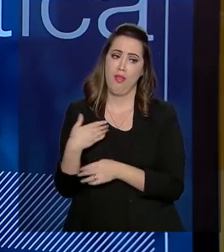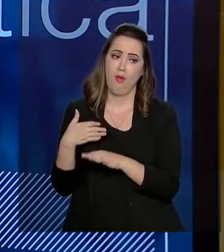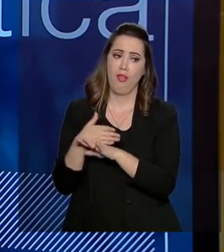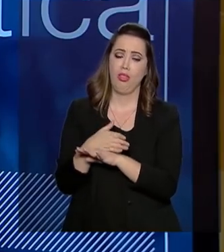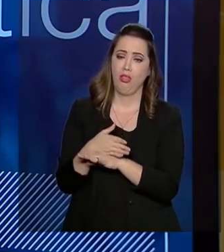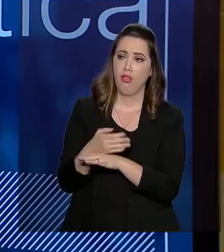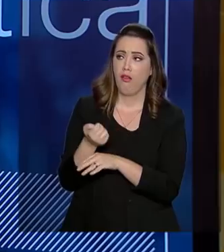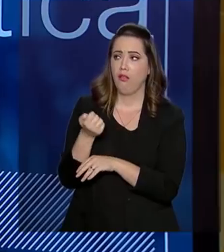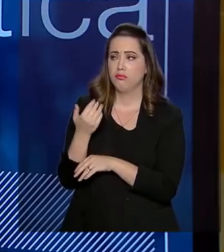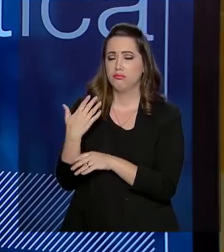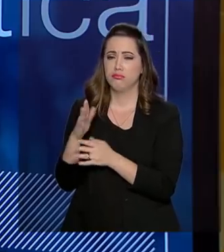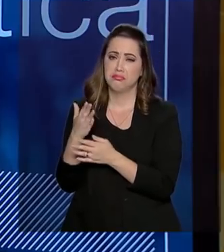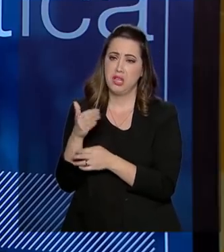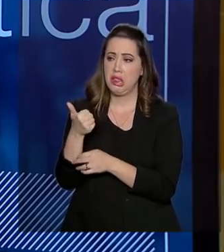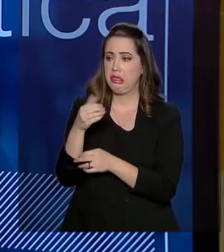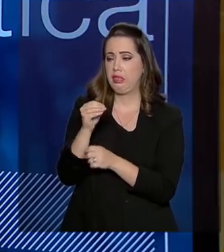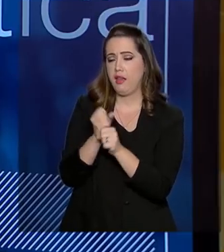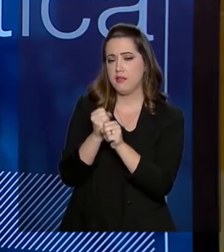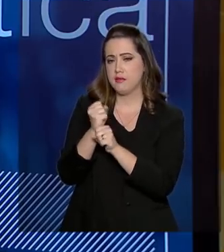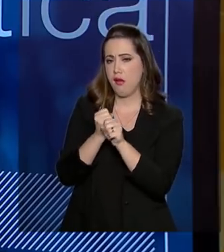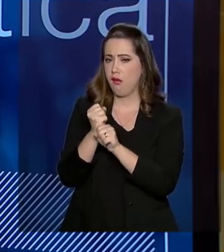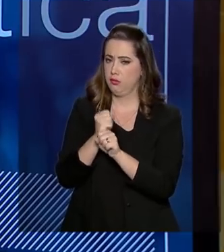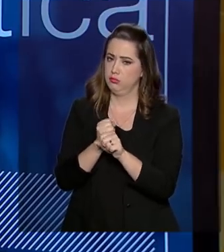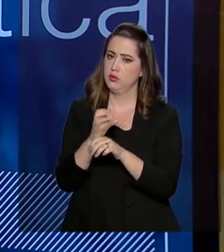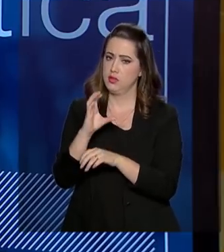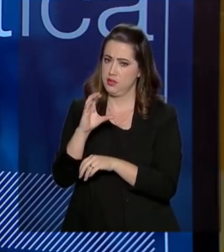CGU, tenho um pouco mais de 10 anos de casa.